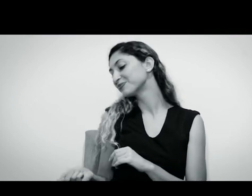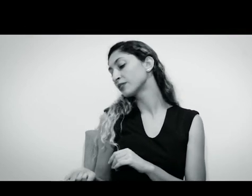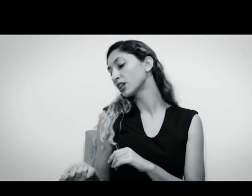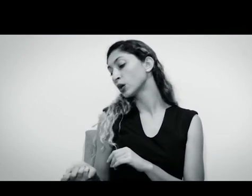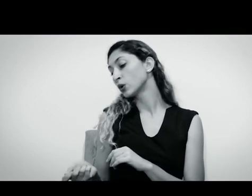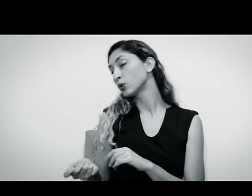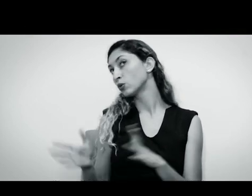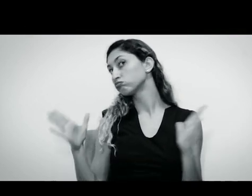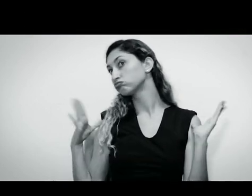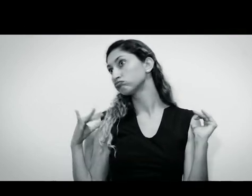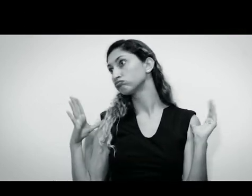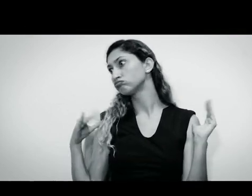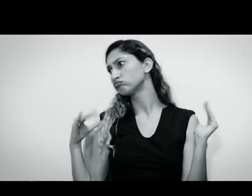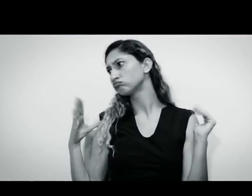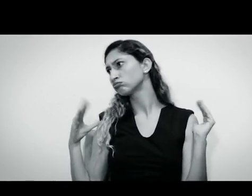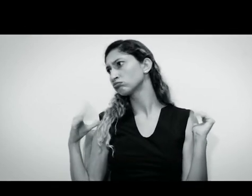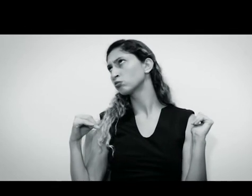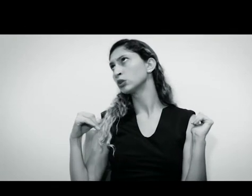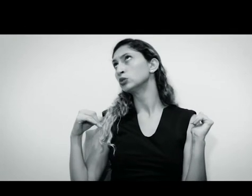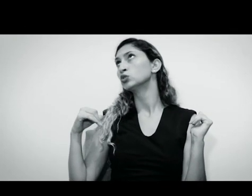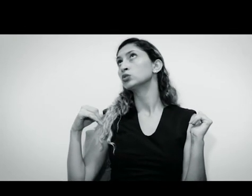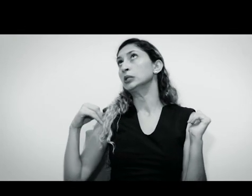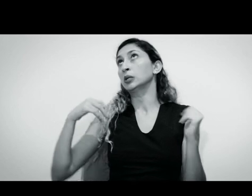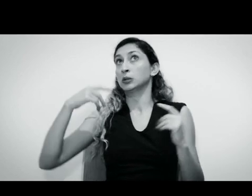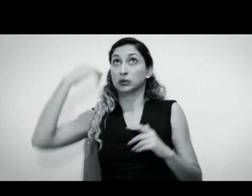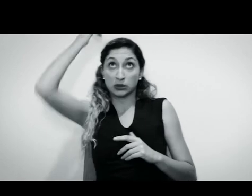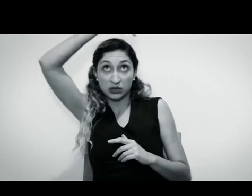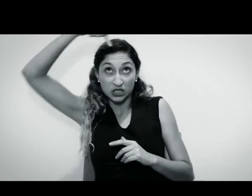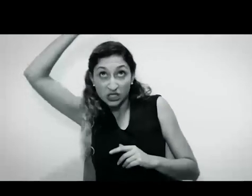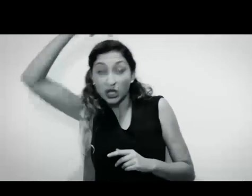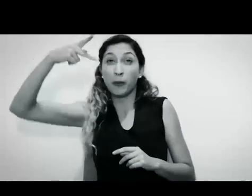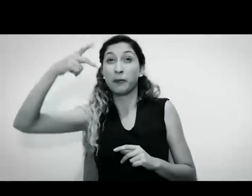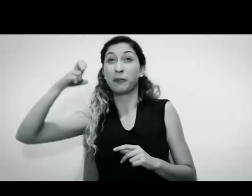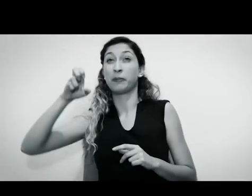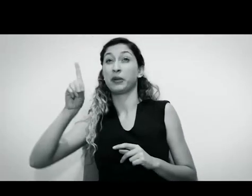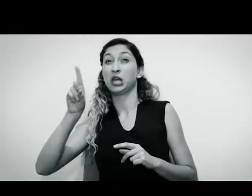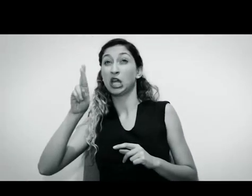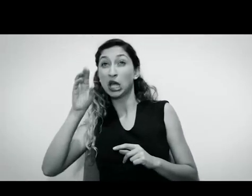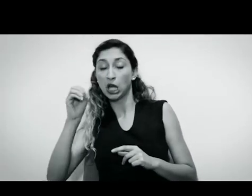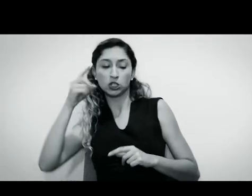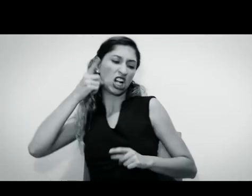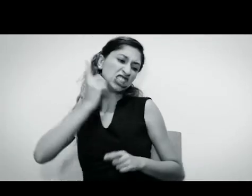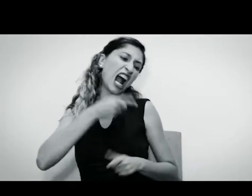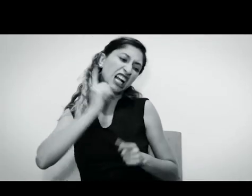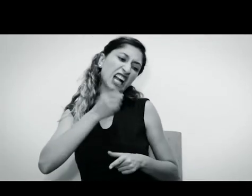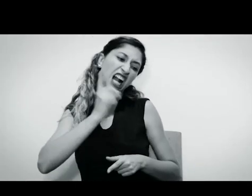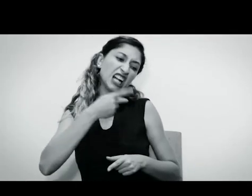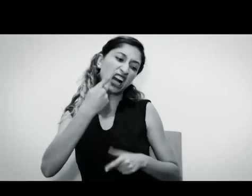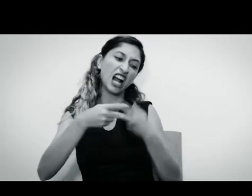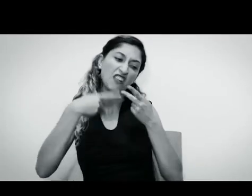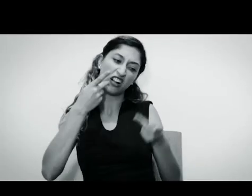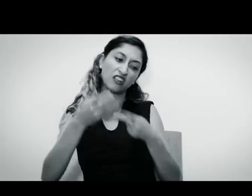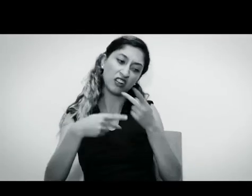O anjo levou um pito de São Pedro. Lá no céu de Seu, fez uma poesia para